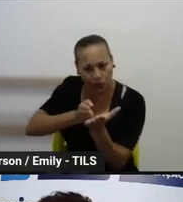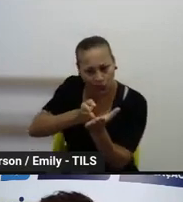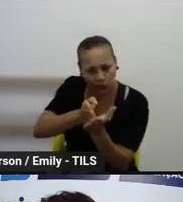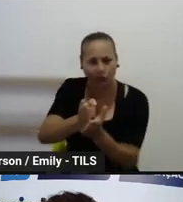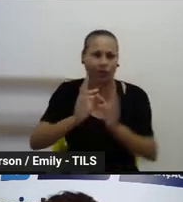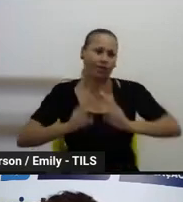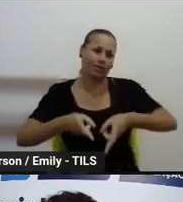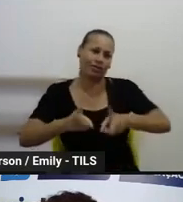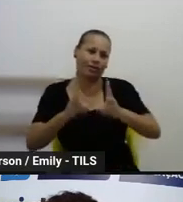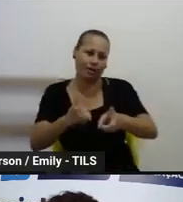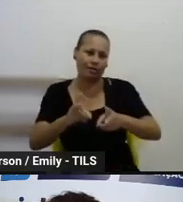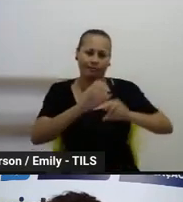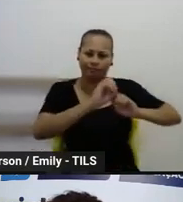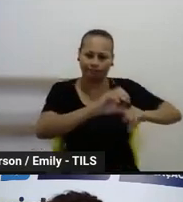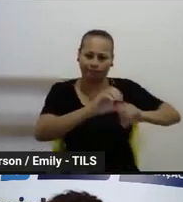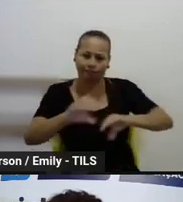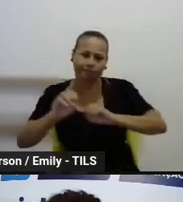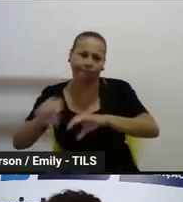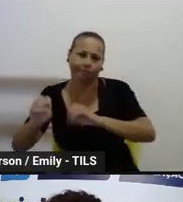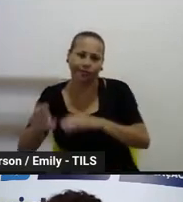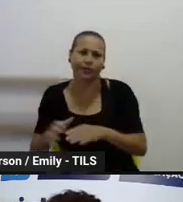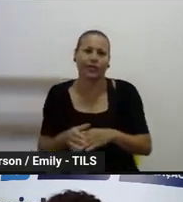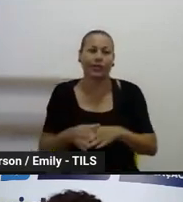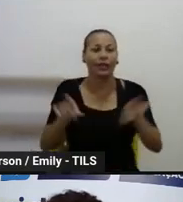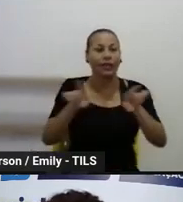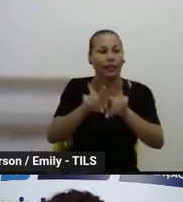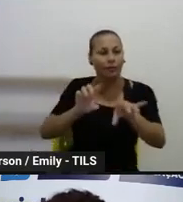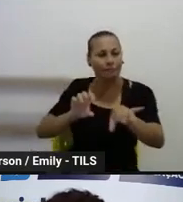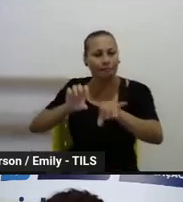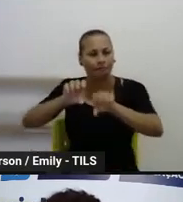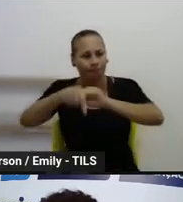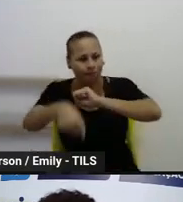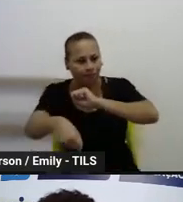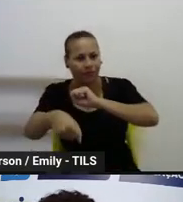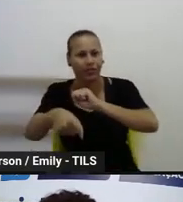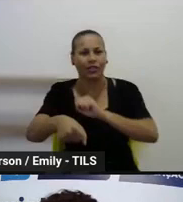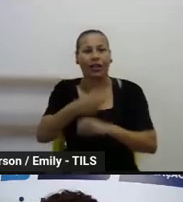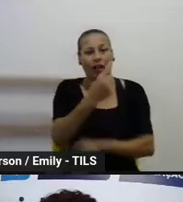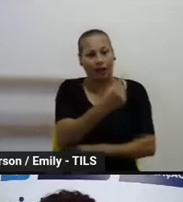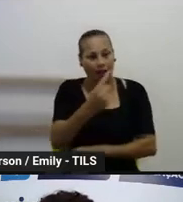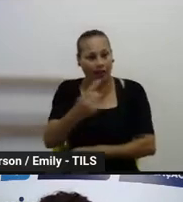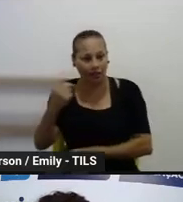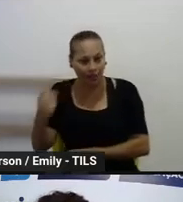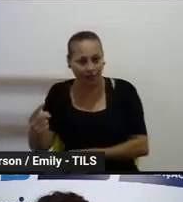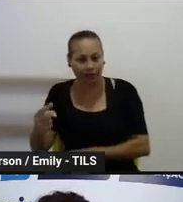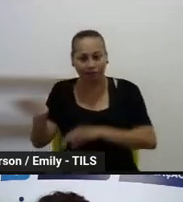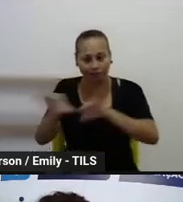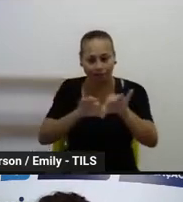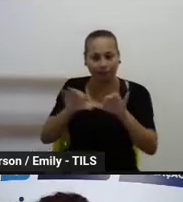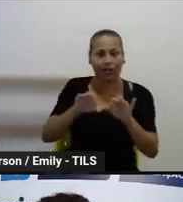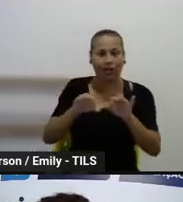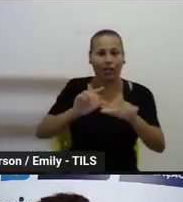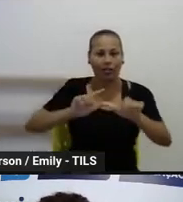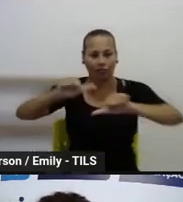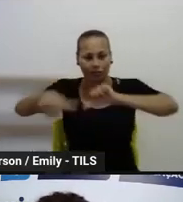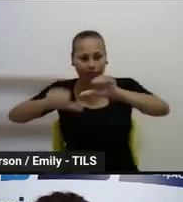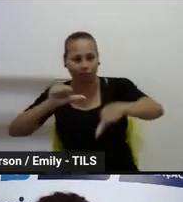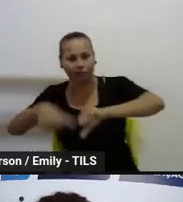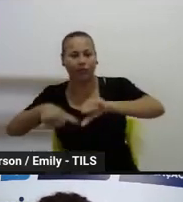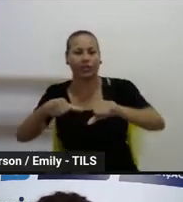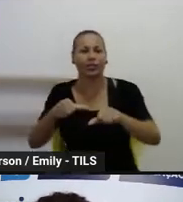referenciais. A formação é totalmente subsidiada pelas avaliações diagnósticas